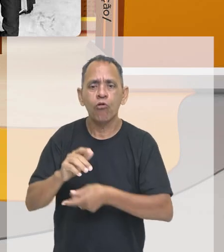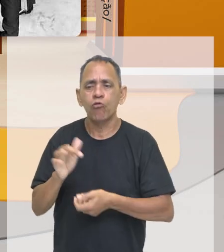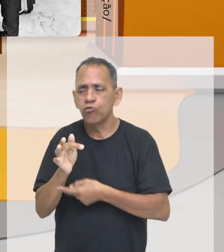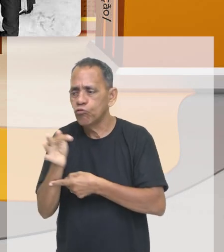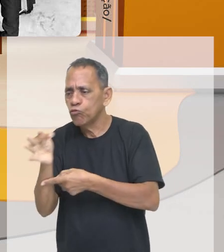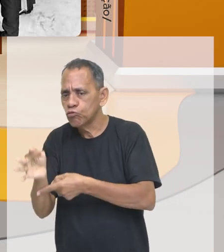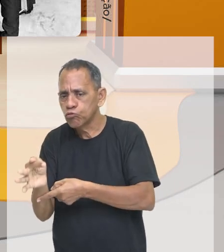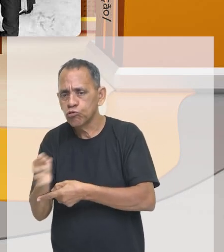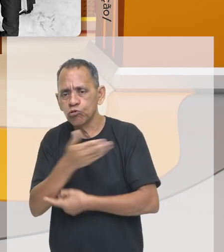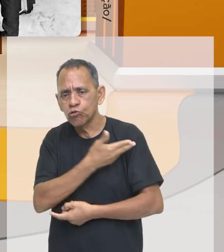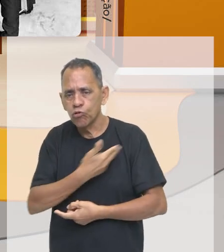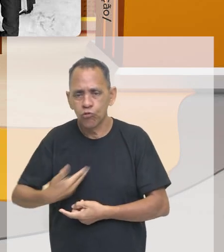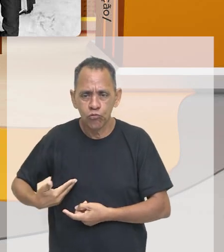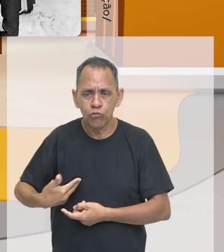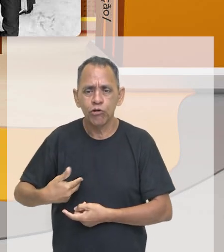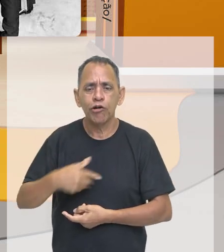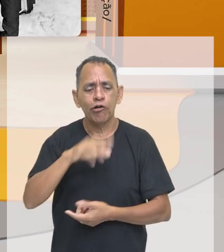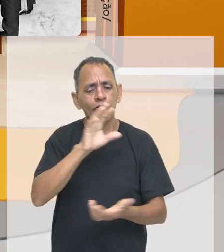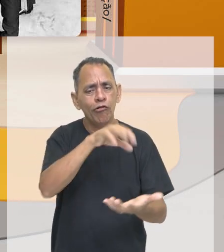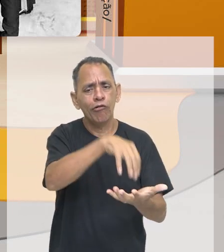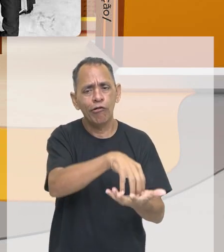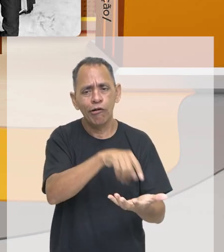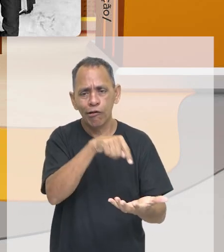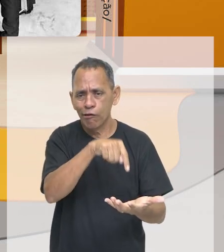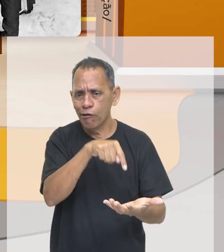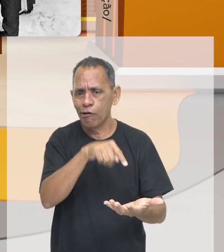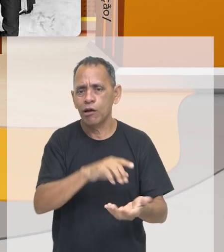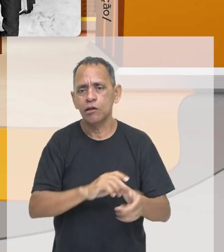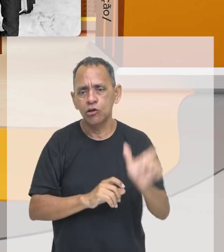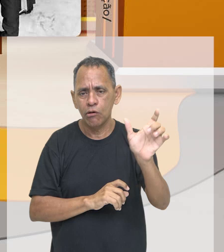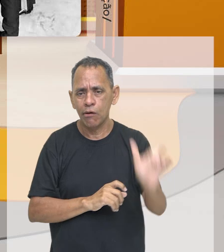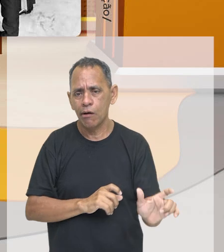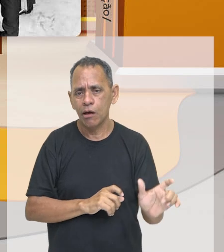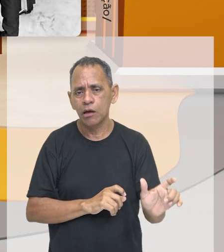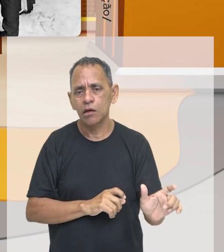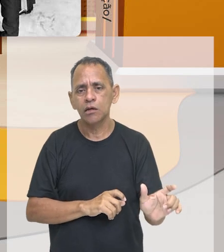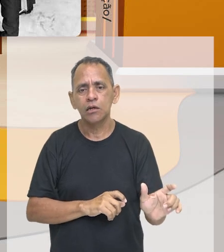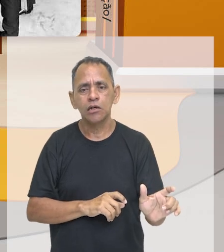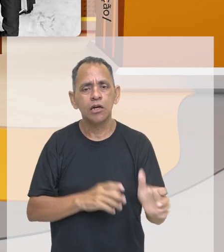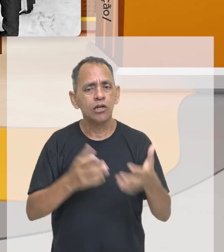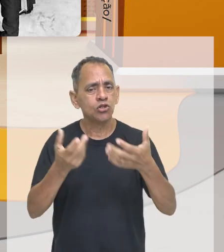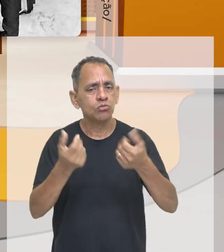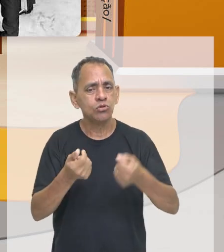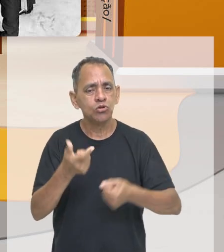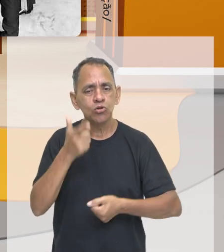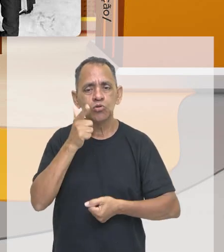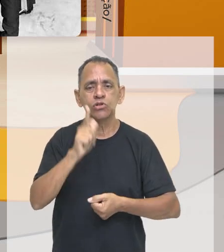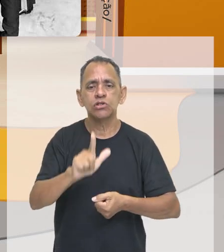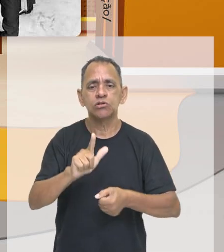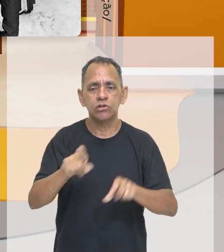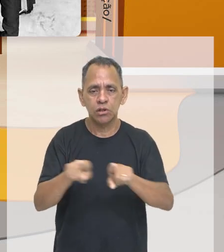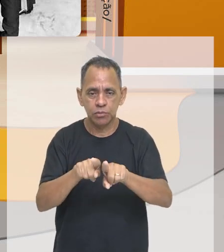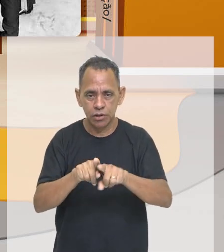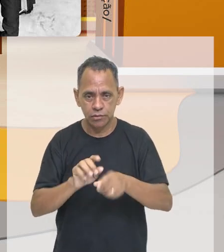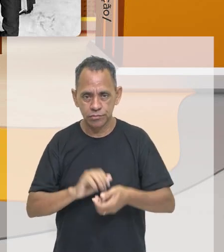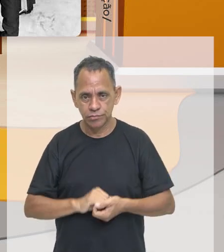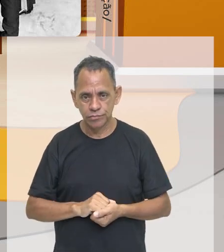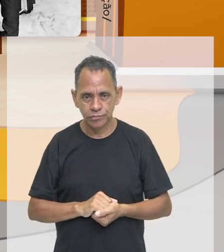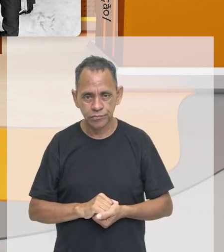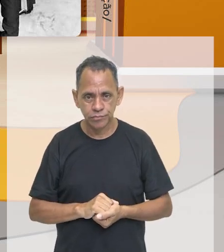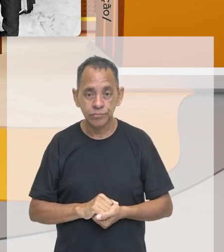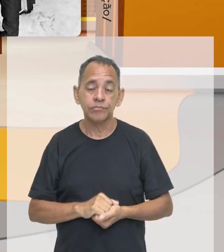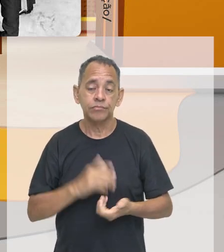conseguiu assumir a presidência, quem assumiu foi justamente o seu vice, o José Sarney, que era um abdoso